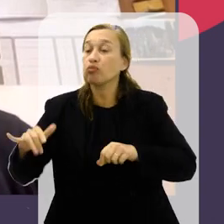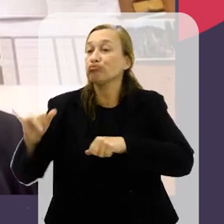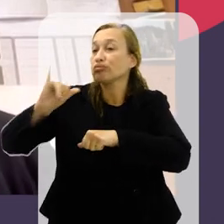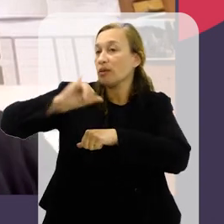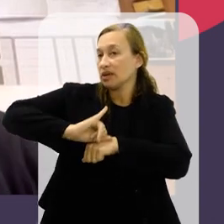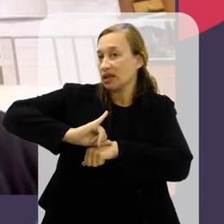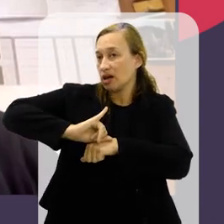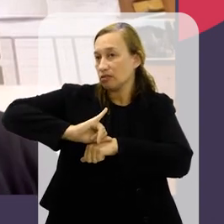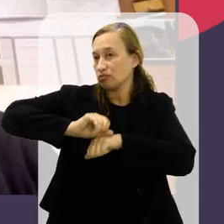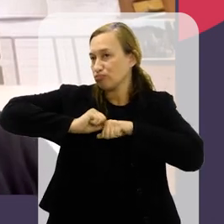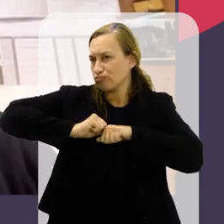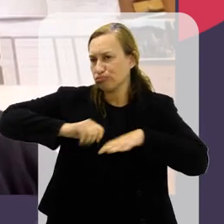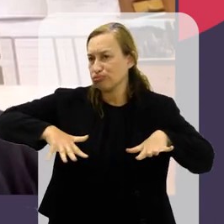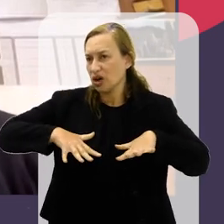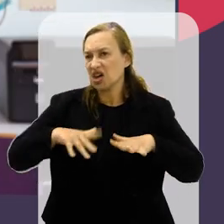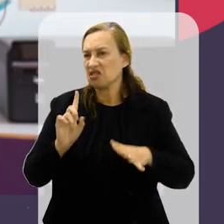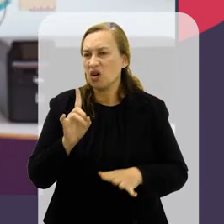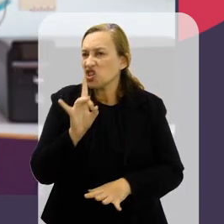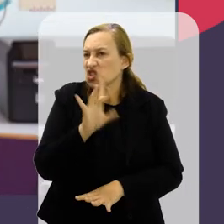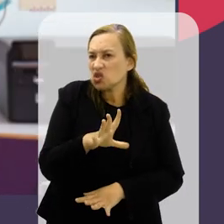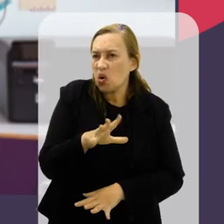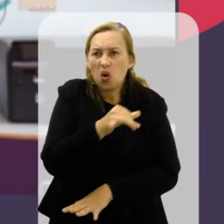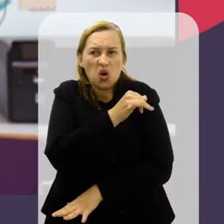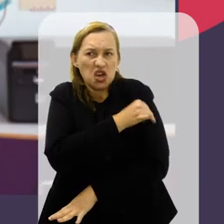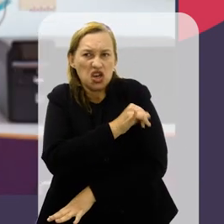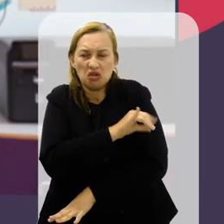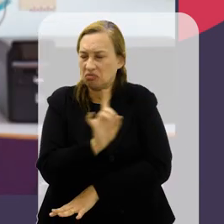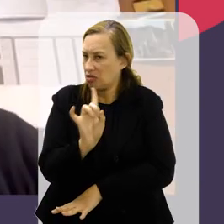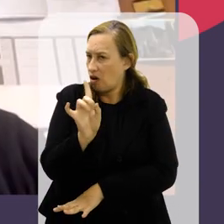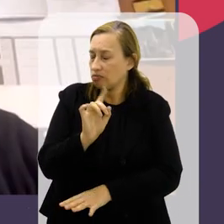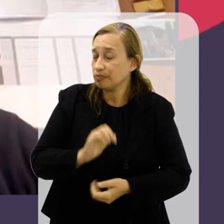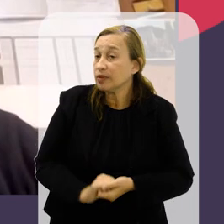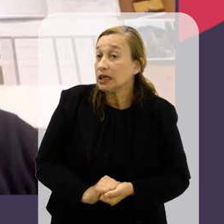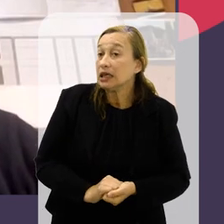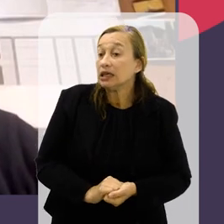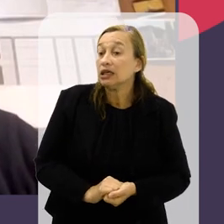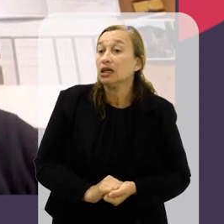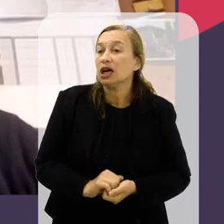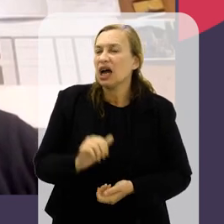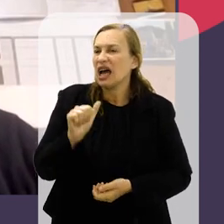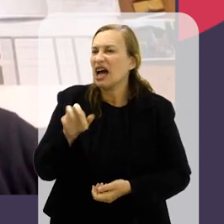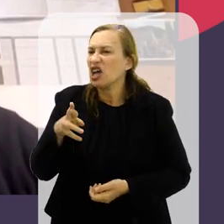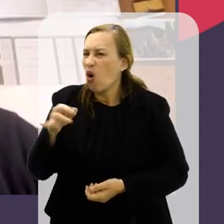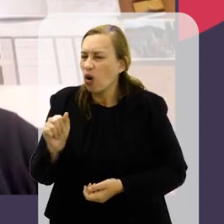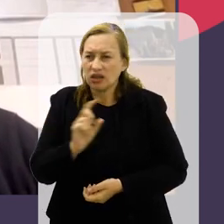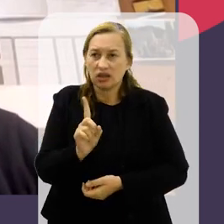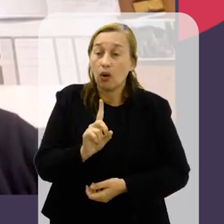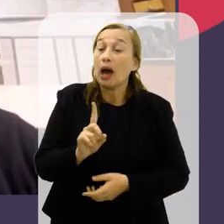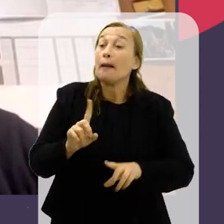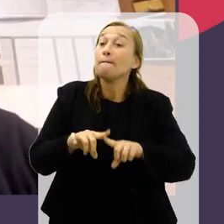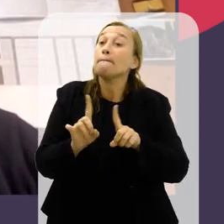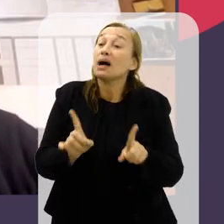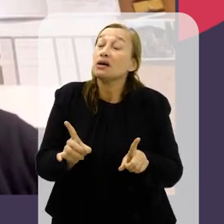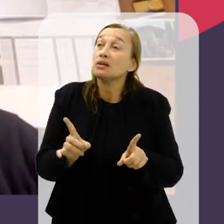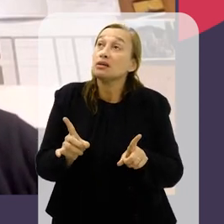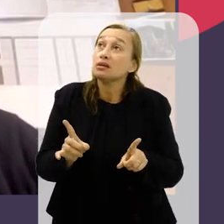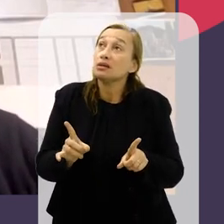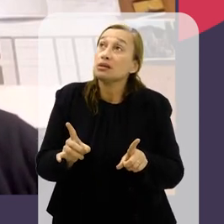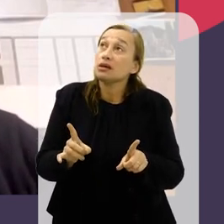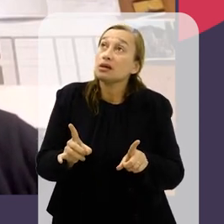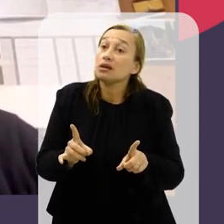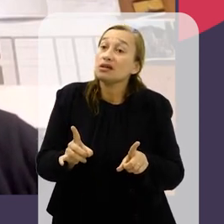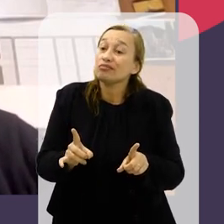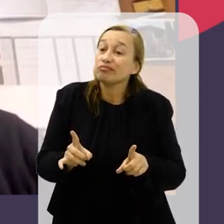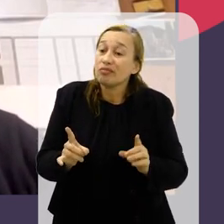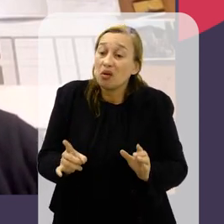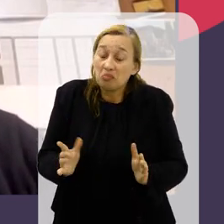em outras capitais, certo? Não é um fenômeno apenas carioca, digamos assim. E a parte de um quadro de